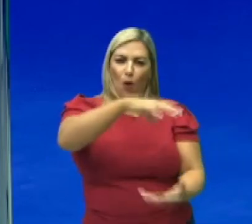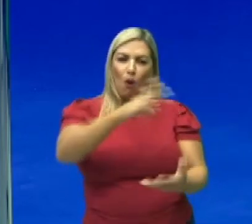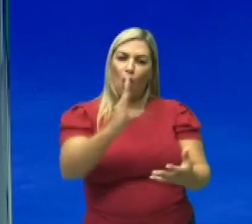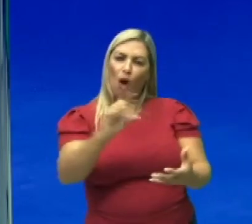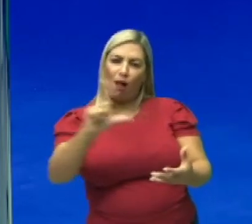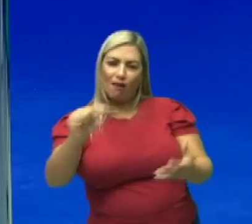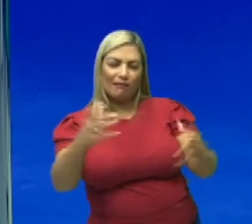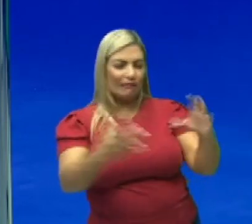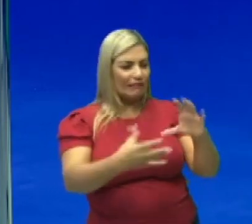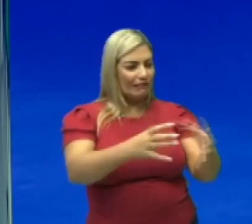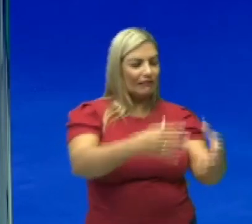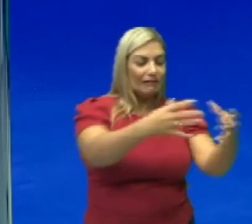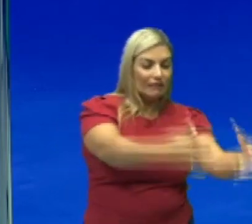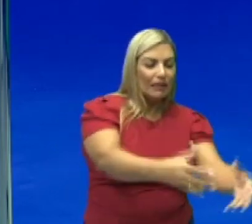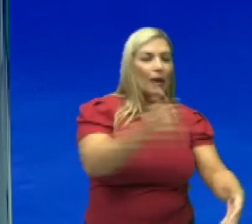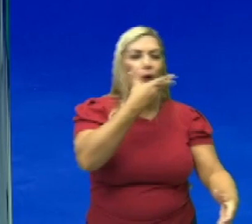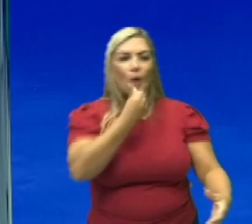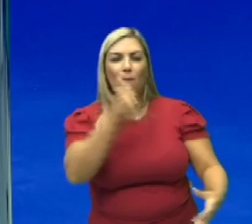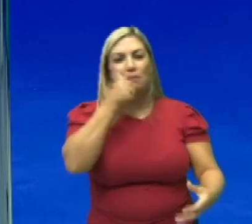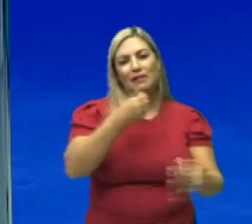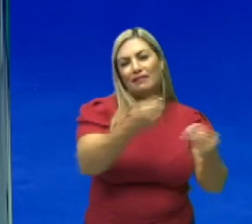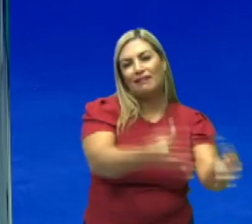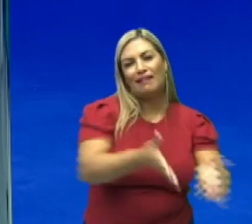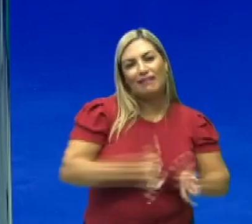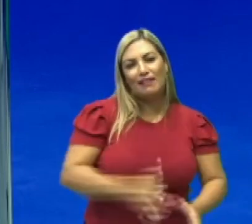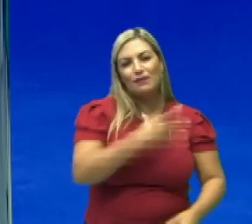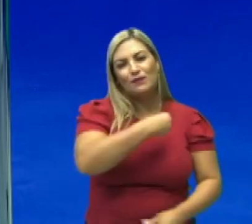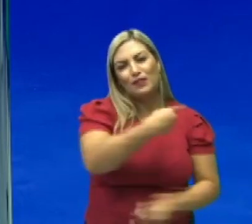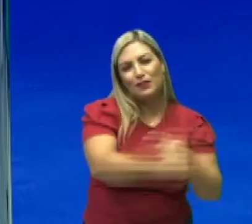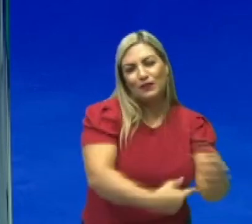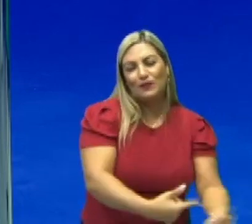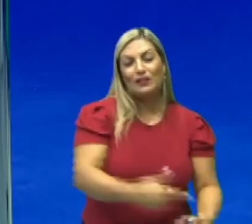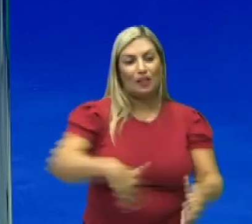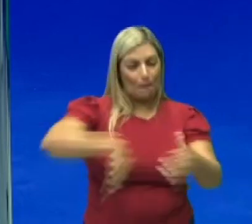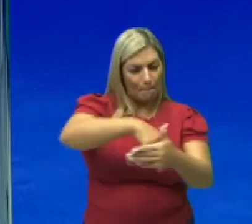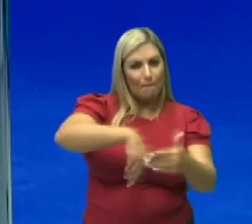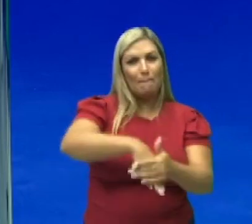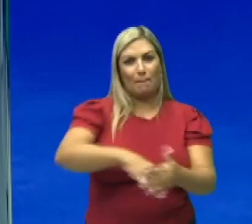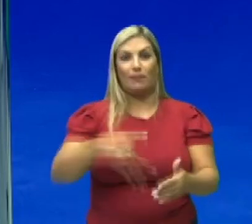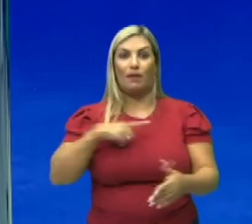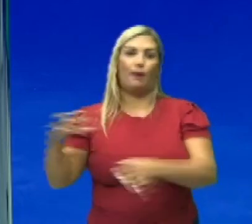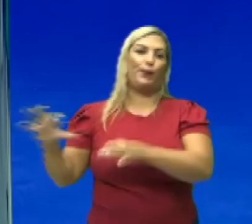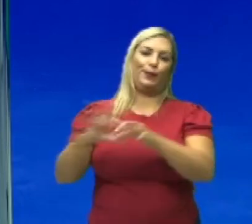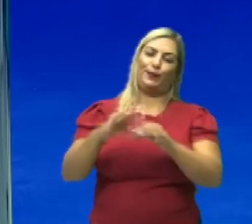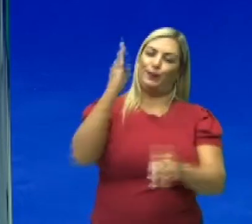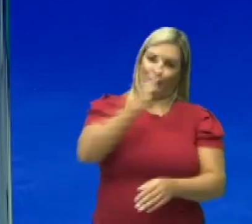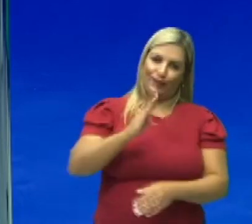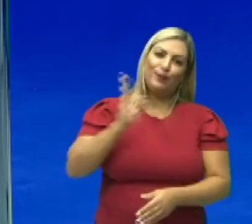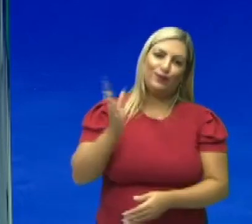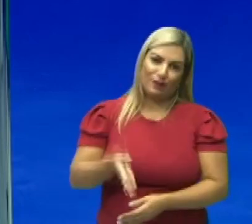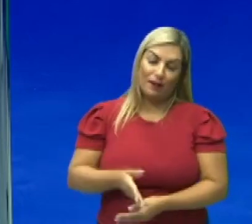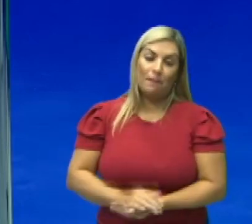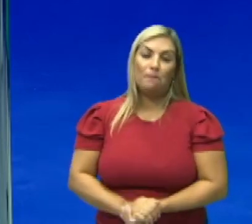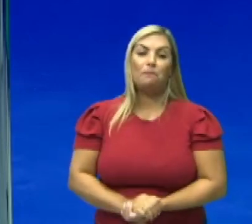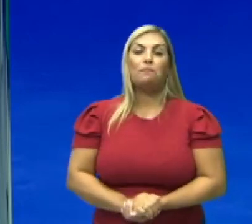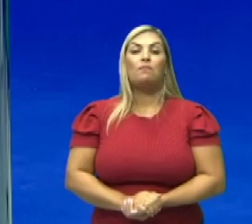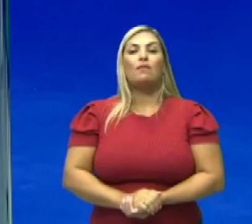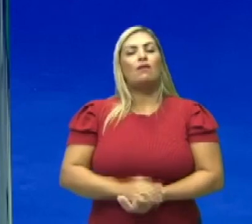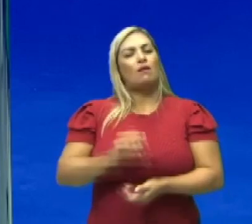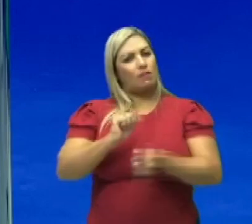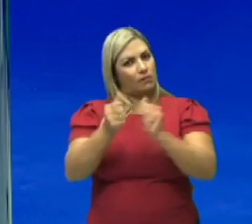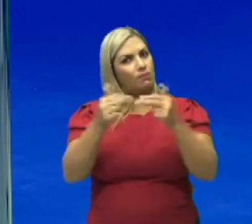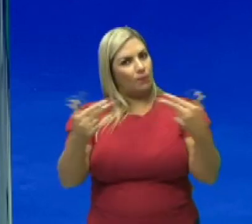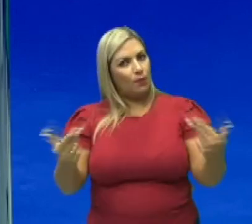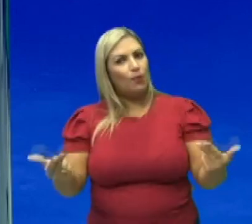para a menina, e aí a gente já sai chutando, o pessoal fala que isso está no contexto do brasileiro. Considerando que os